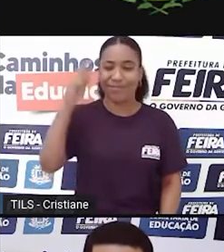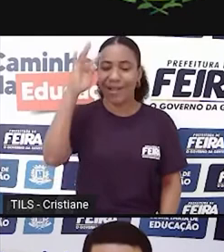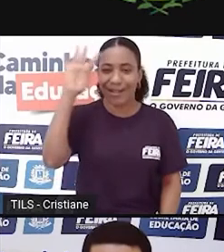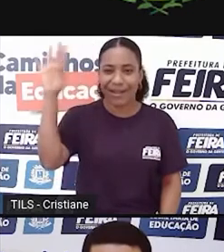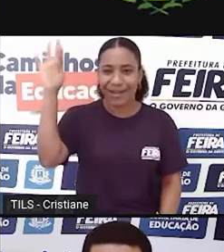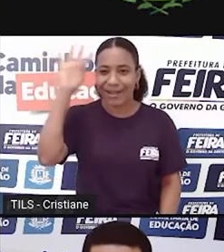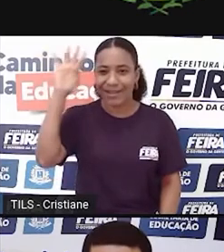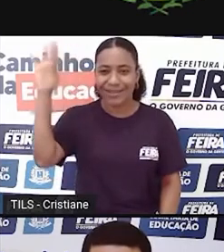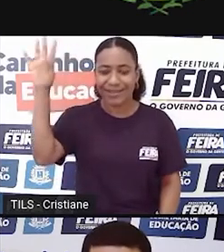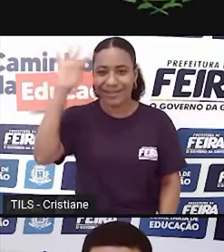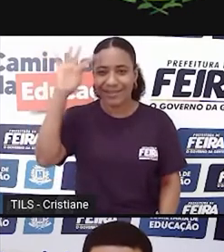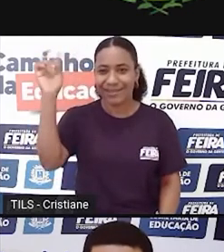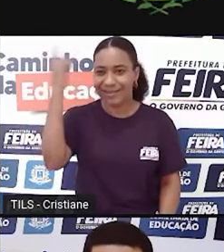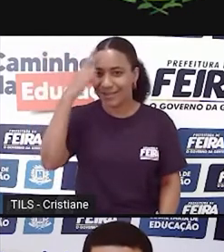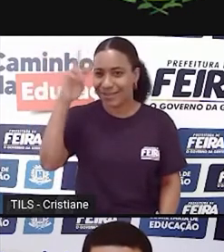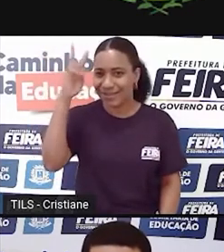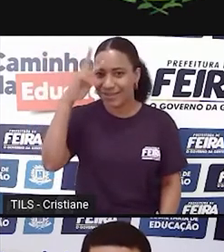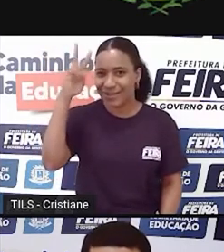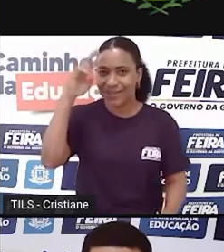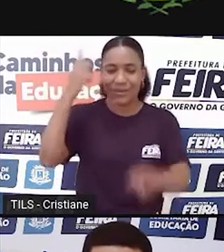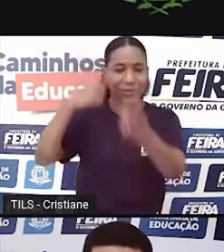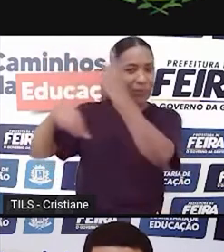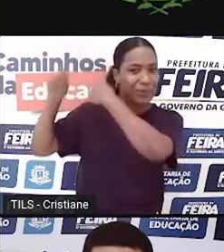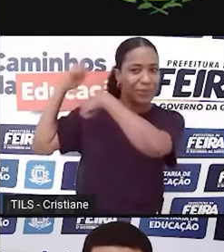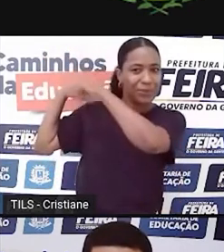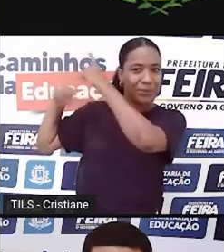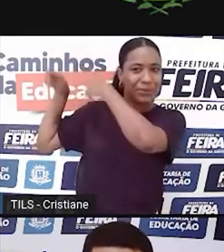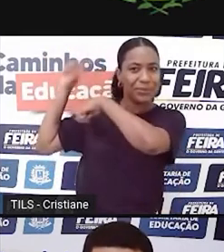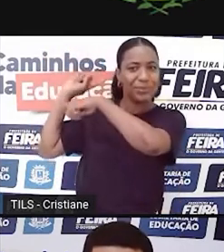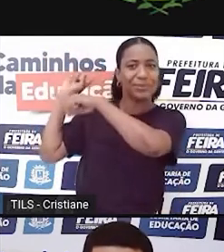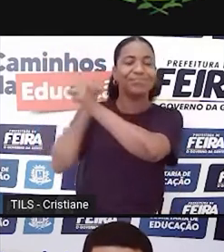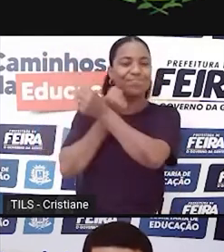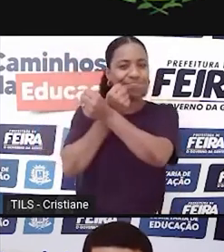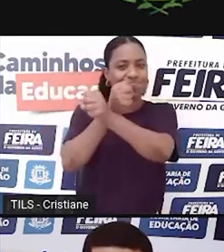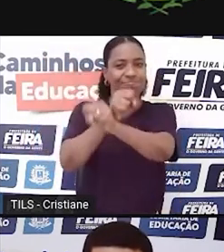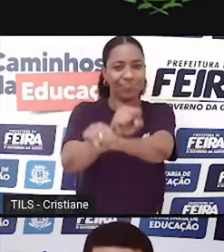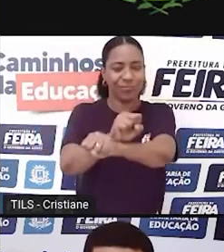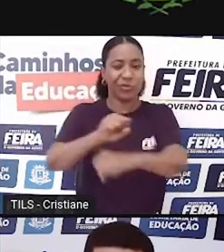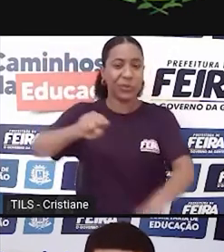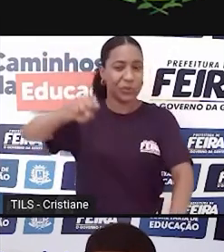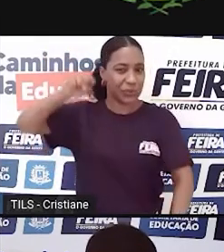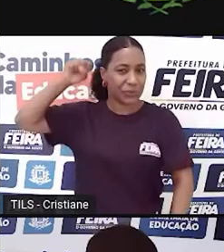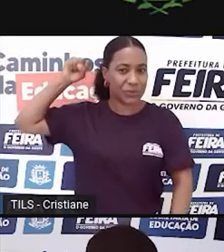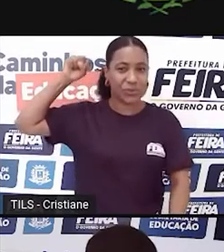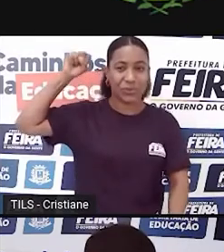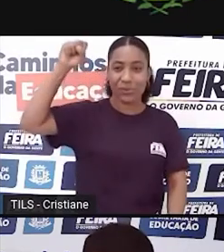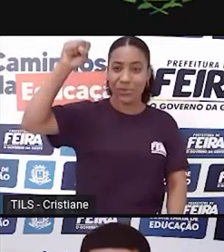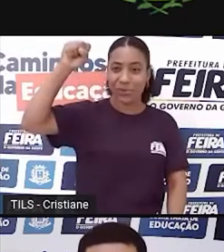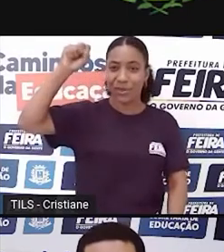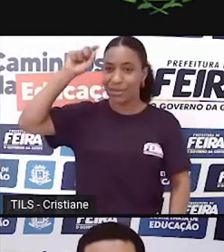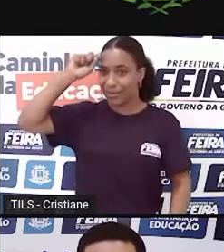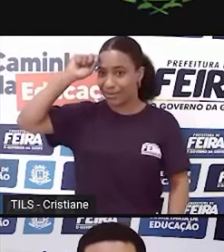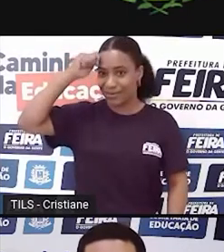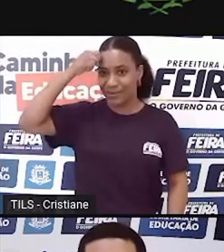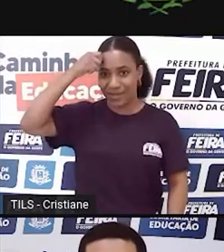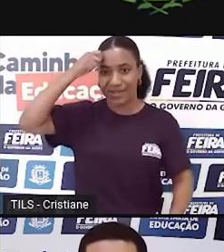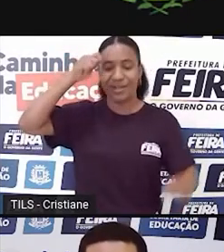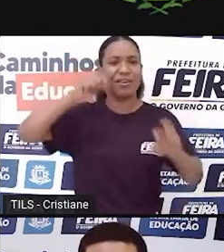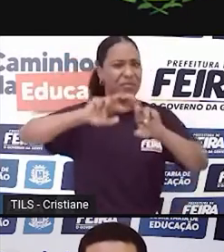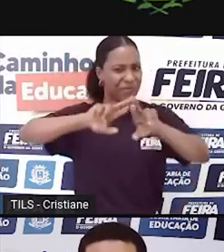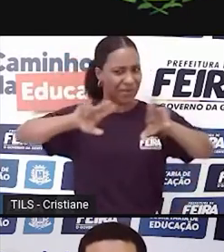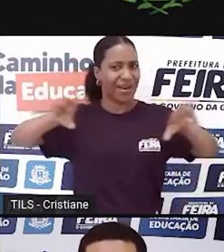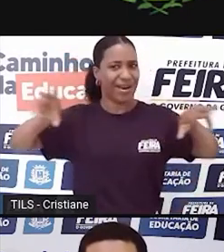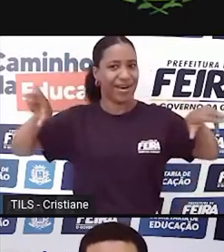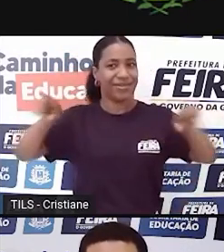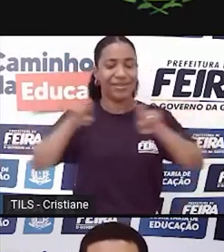resgate à nossa ancestralidade, a luta contra o racismo e toda forma de exclusão. Então,